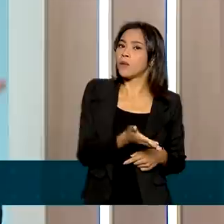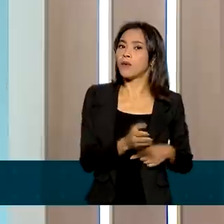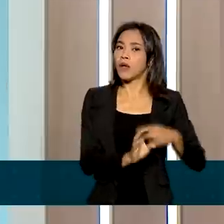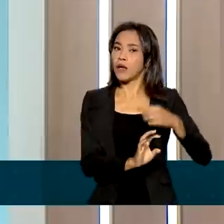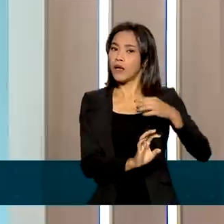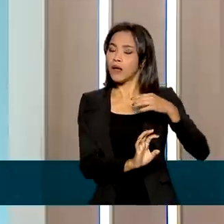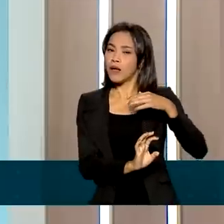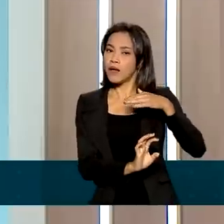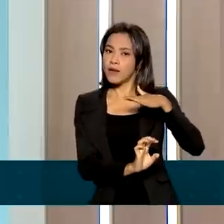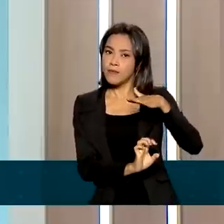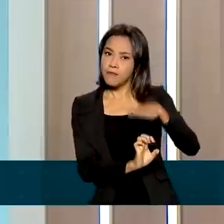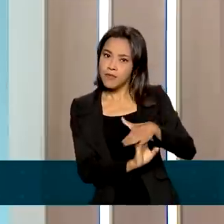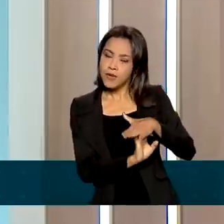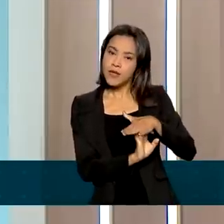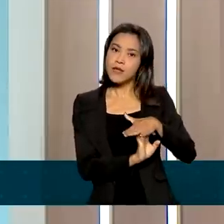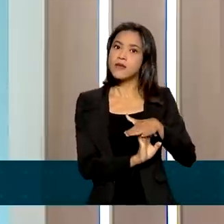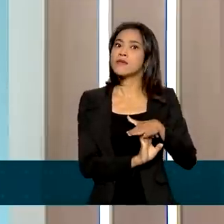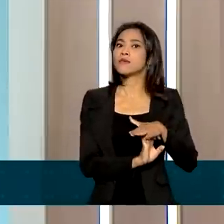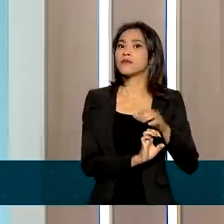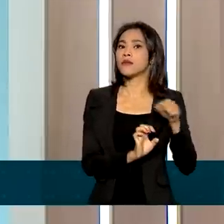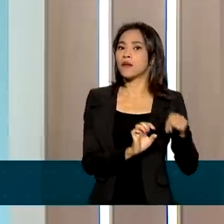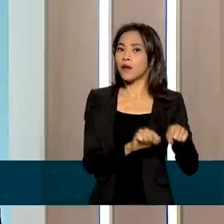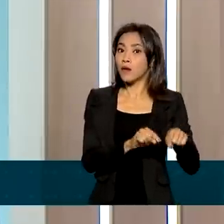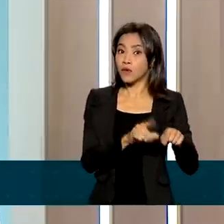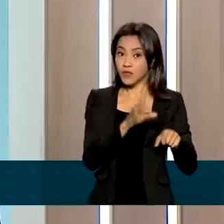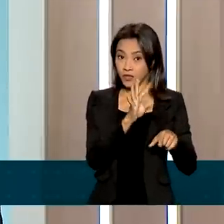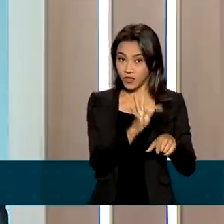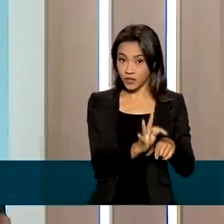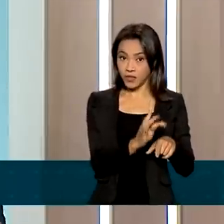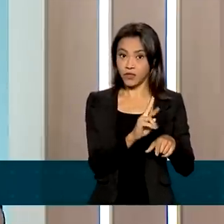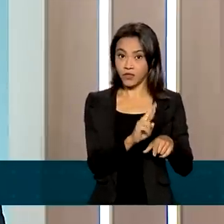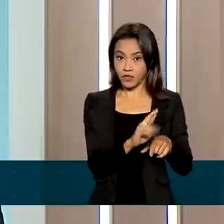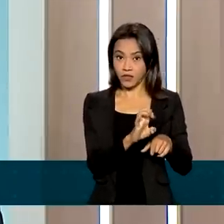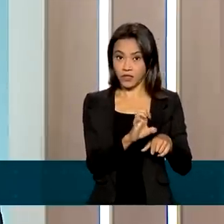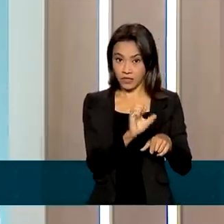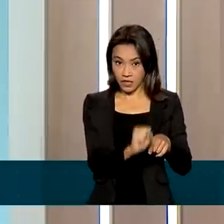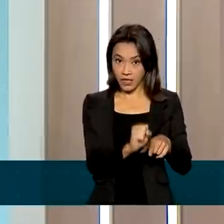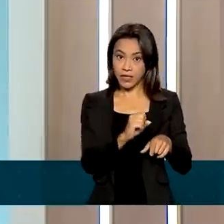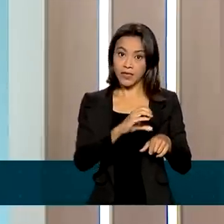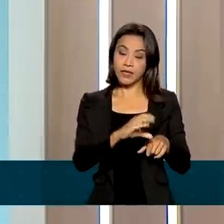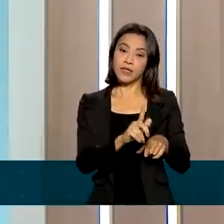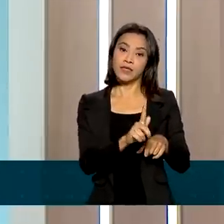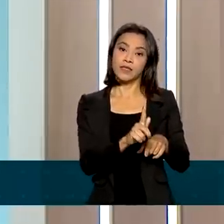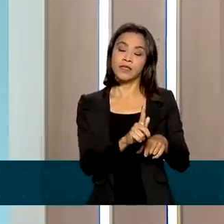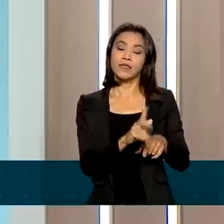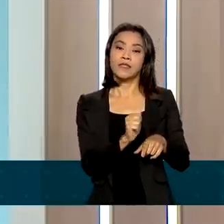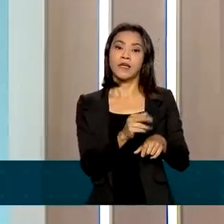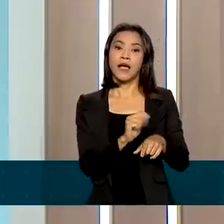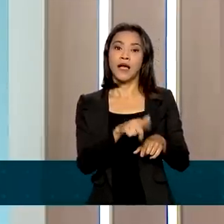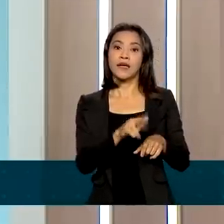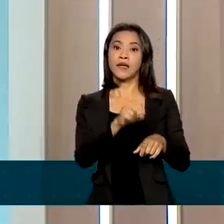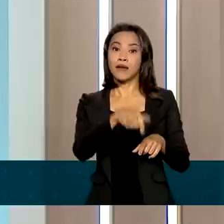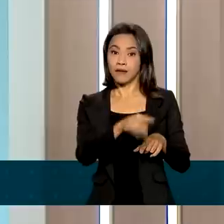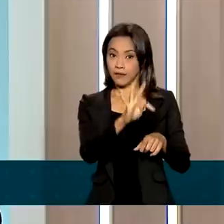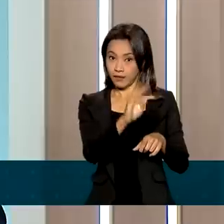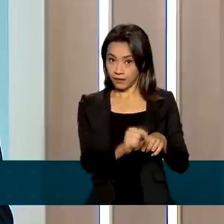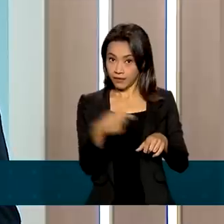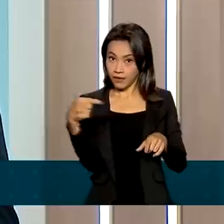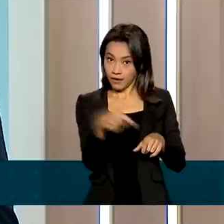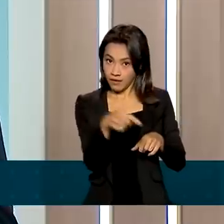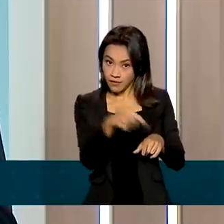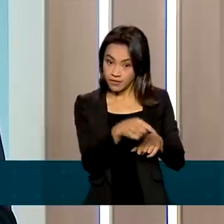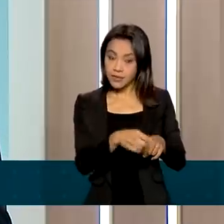hidrelétrica Três Gargantas, que tem uma capacidade de 22,5 mil megawatts. Ou seja,